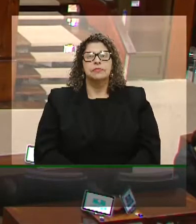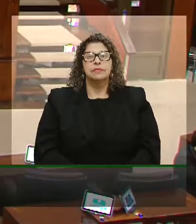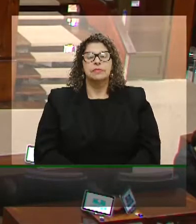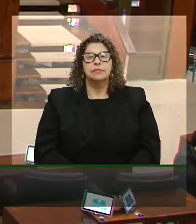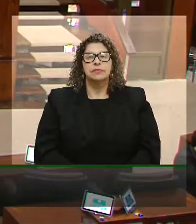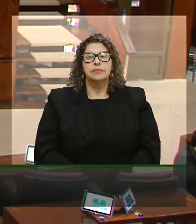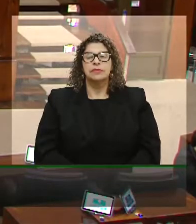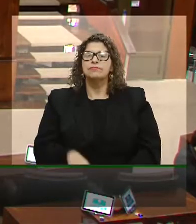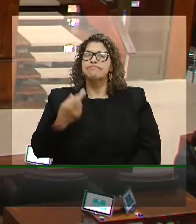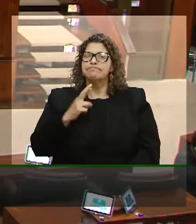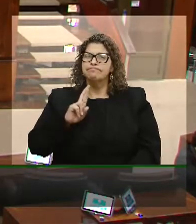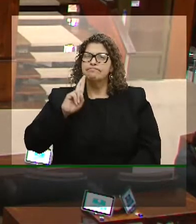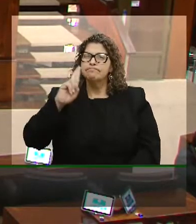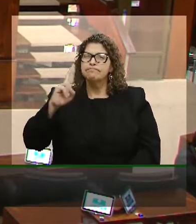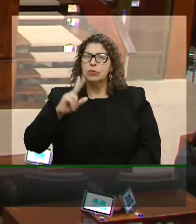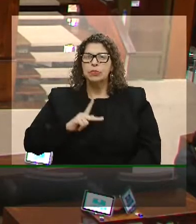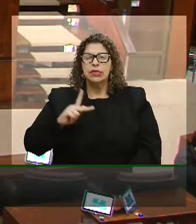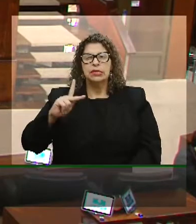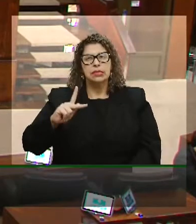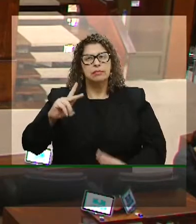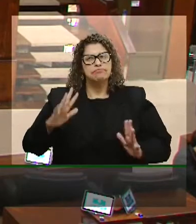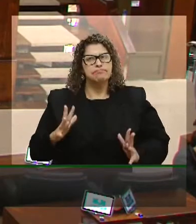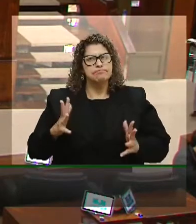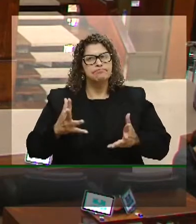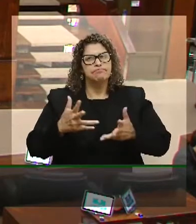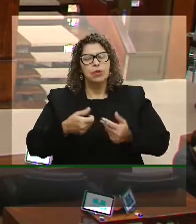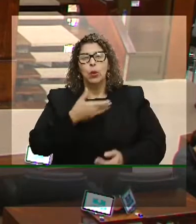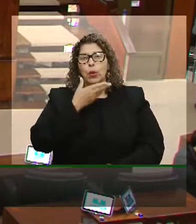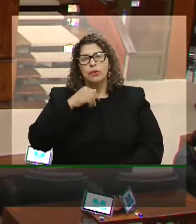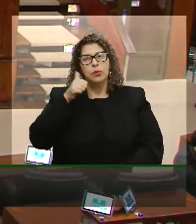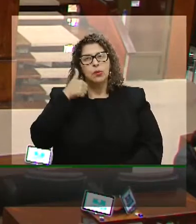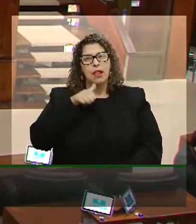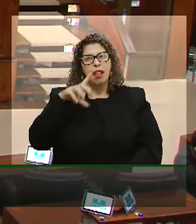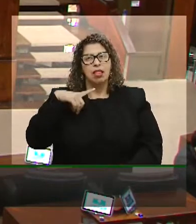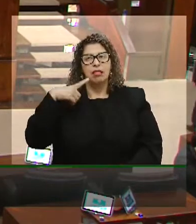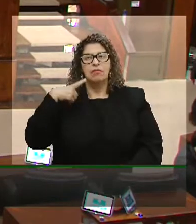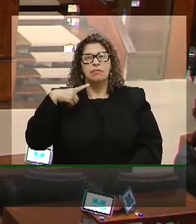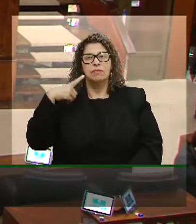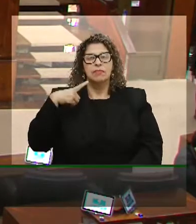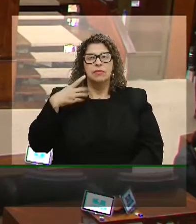senhor presidente, senhores deputados, senhoras deputadas, eu quero aqui